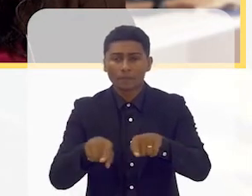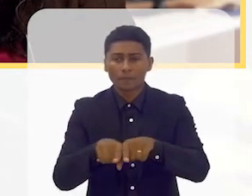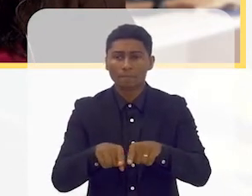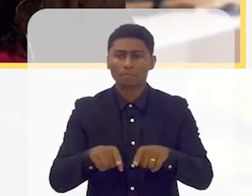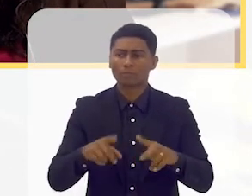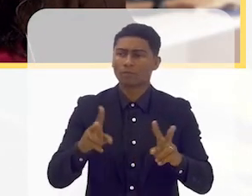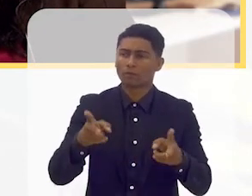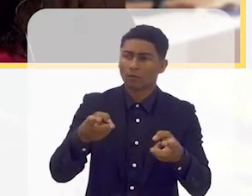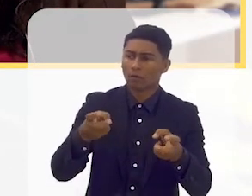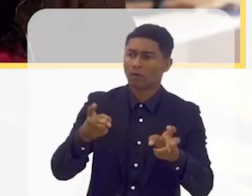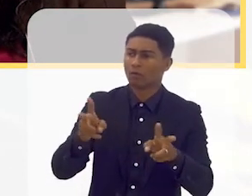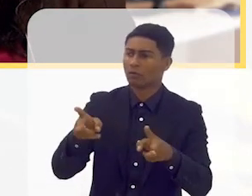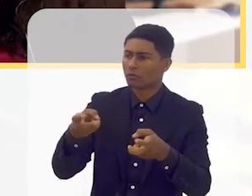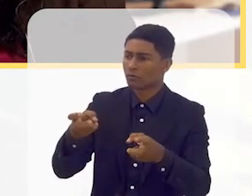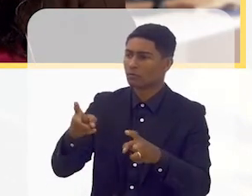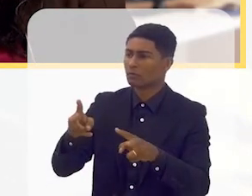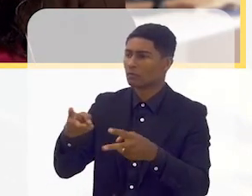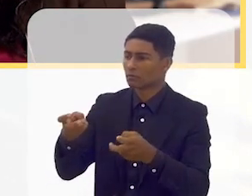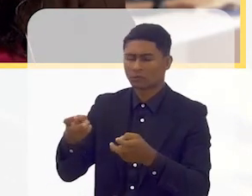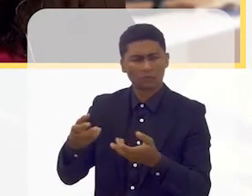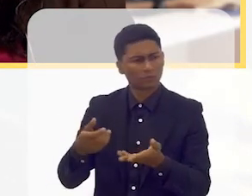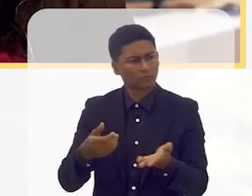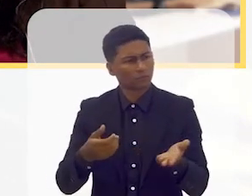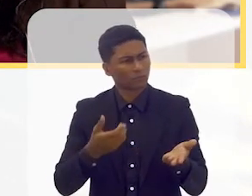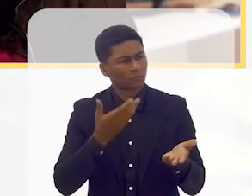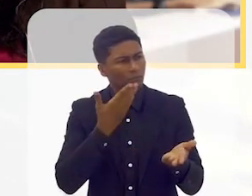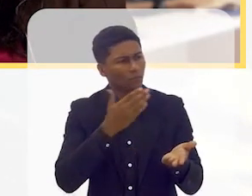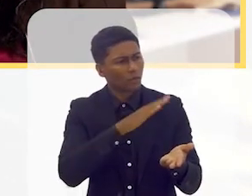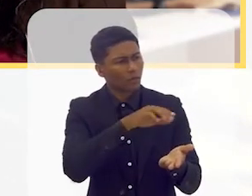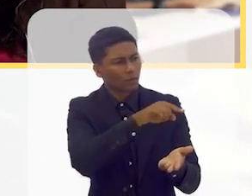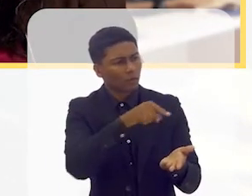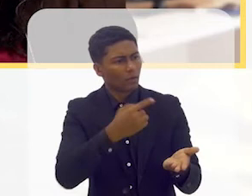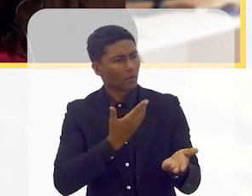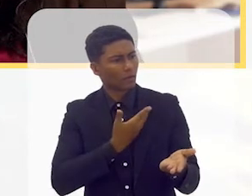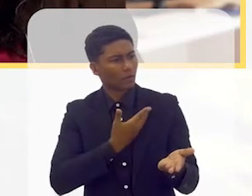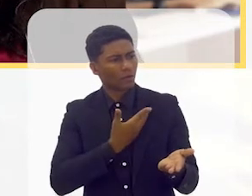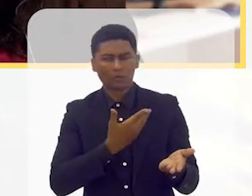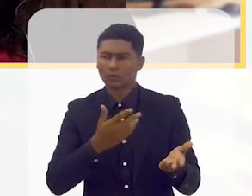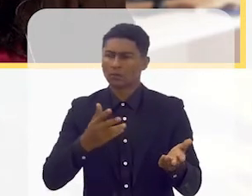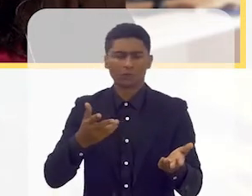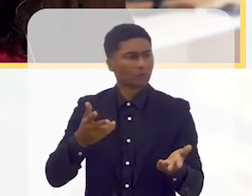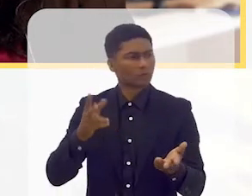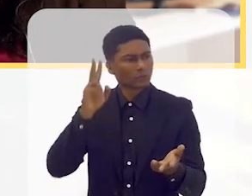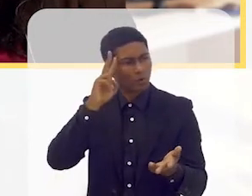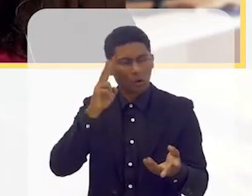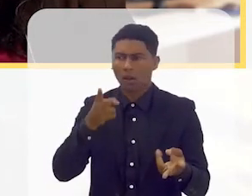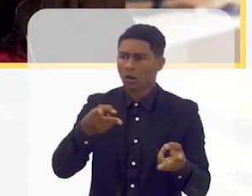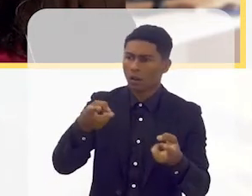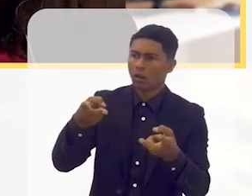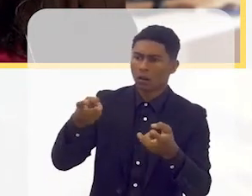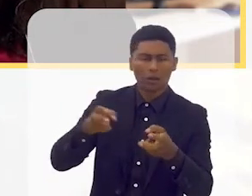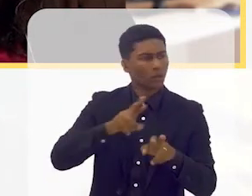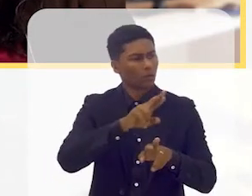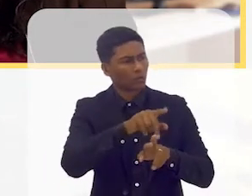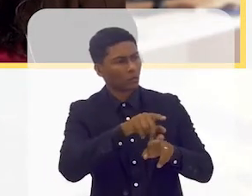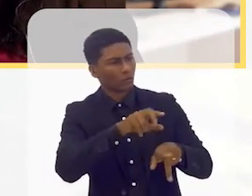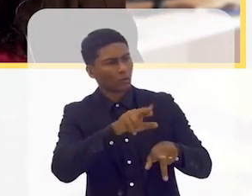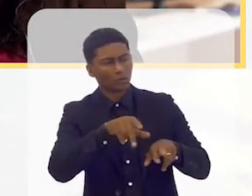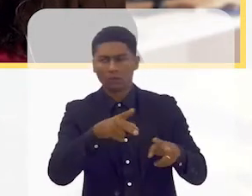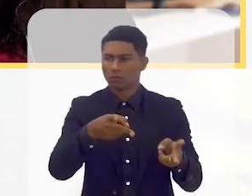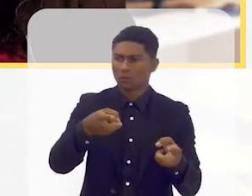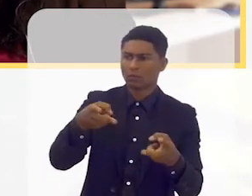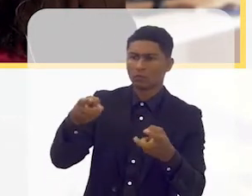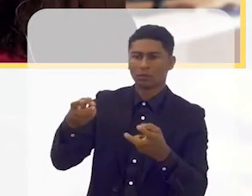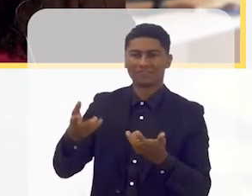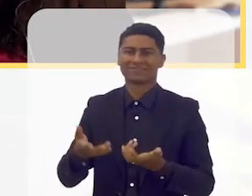perceber que outros meninos vão ver a história de um modo diferente e nós temos inclusivamente estudos que nos dizem que esses meninos,